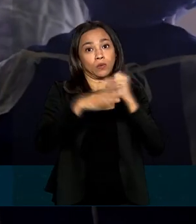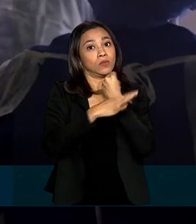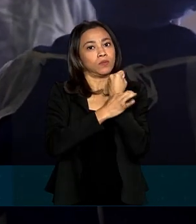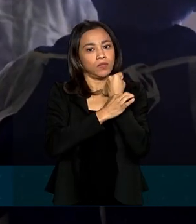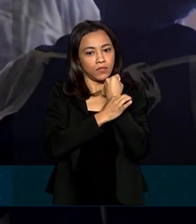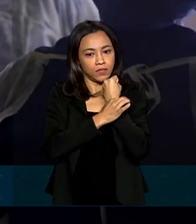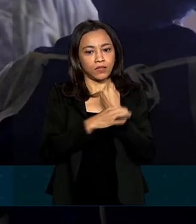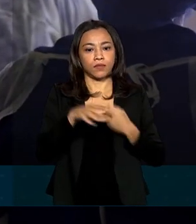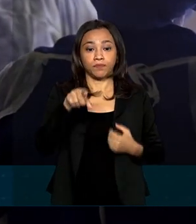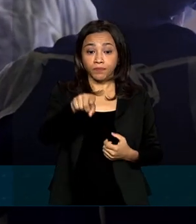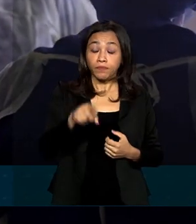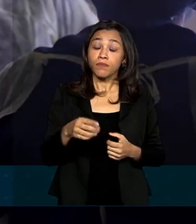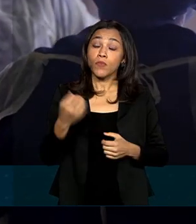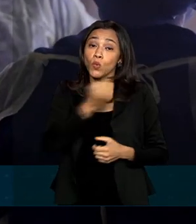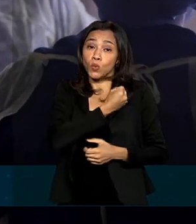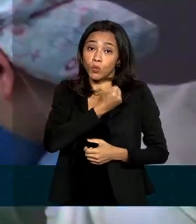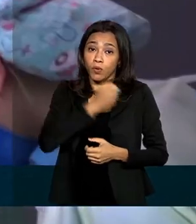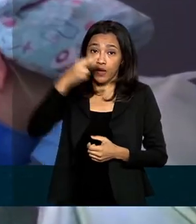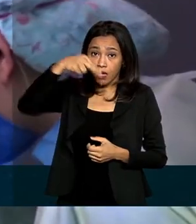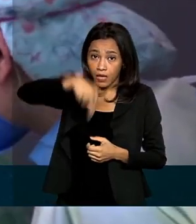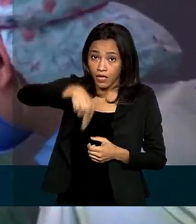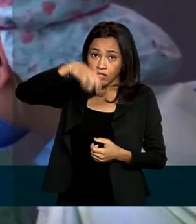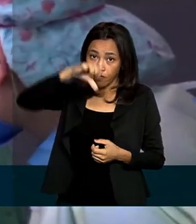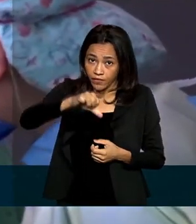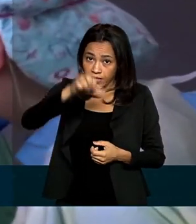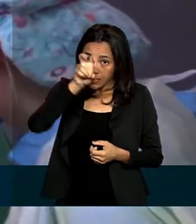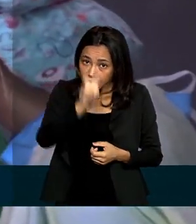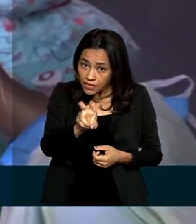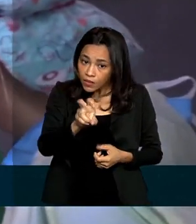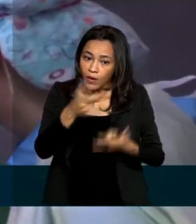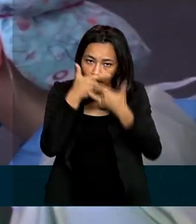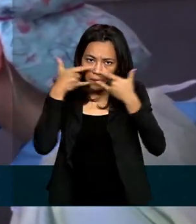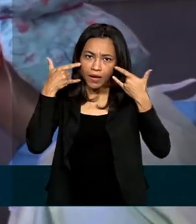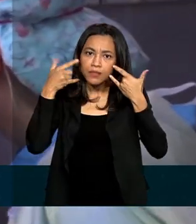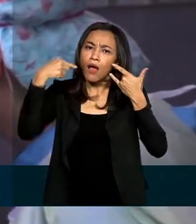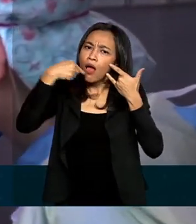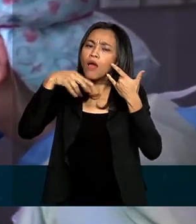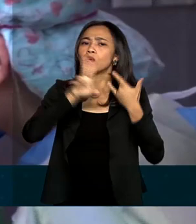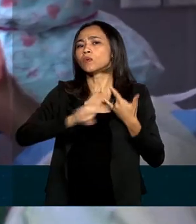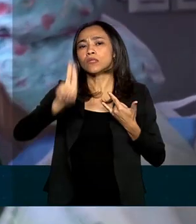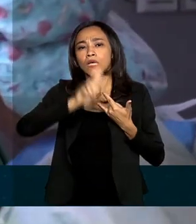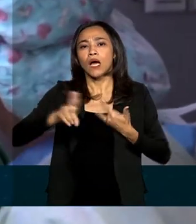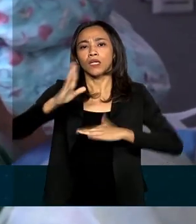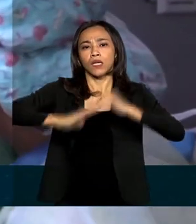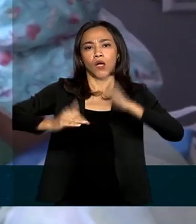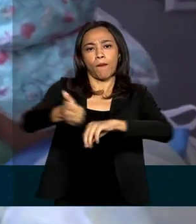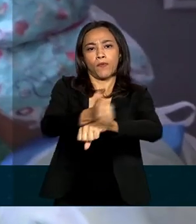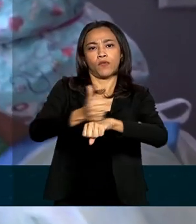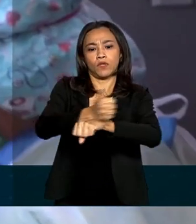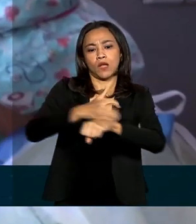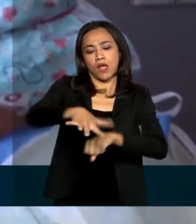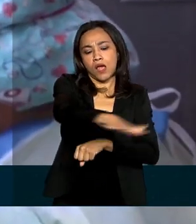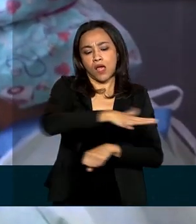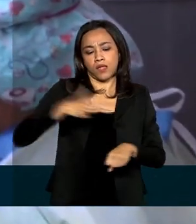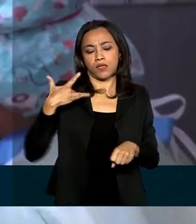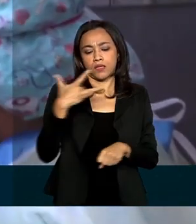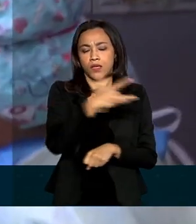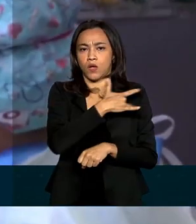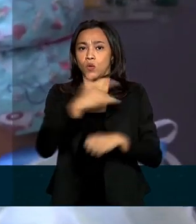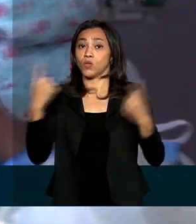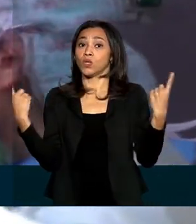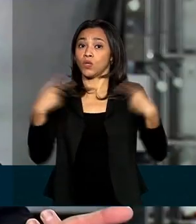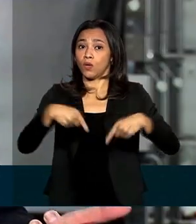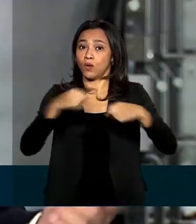A máscara N95 é de proteção essencial usada por profissionais de saúde no combate à Covid